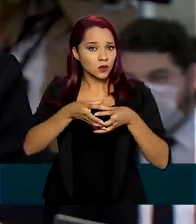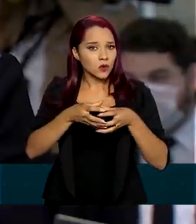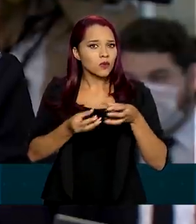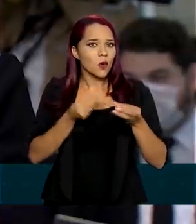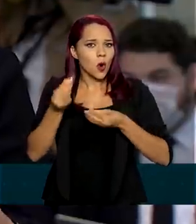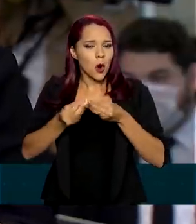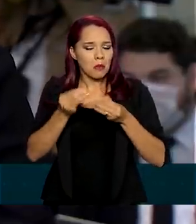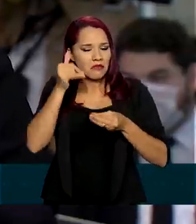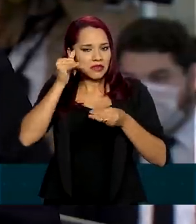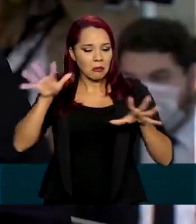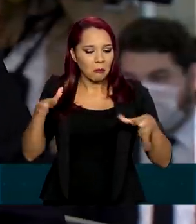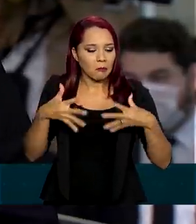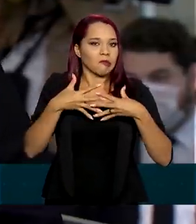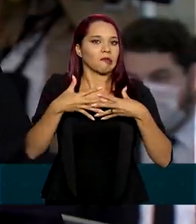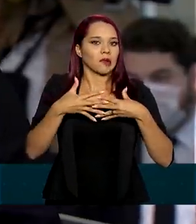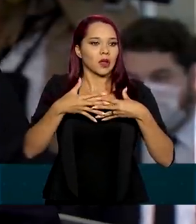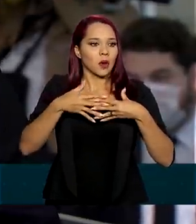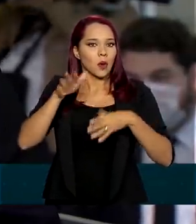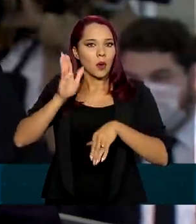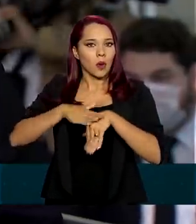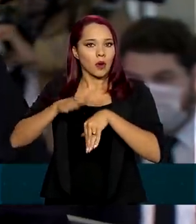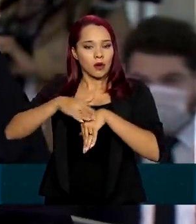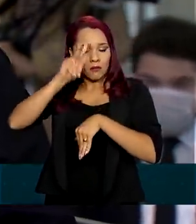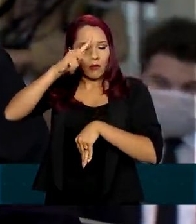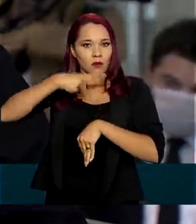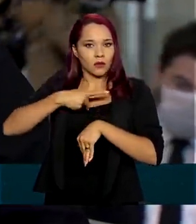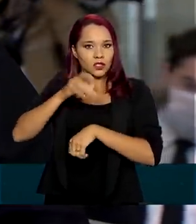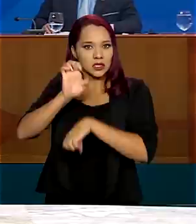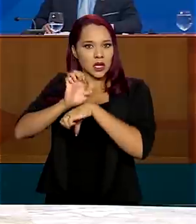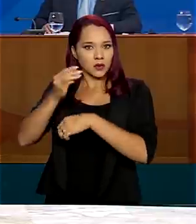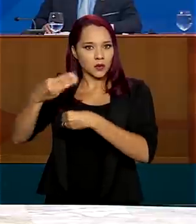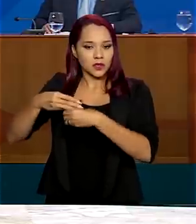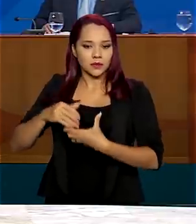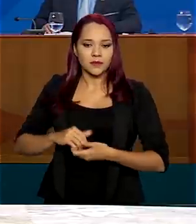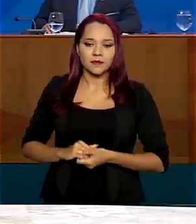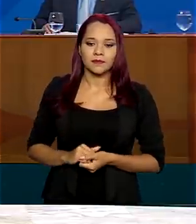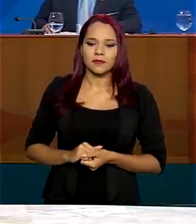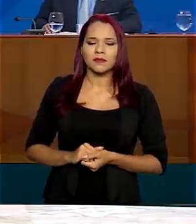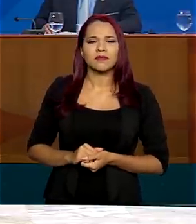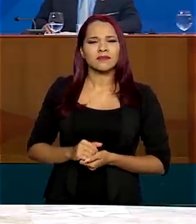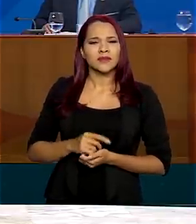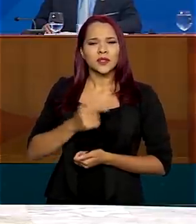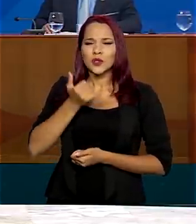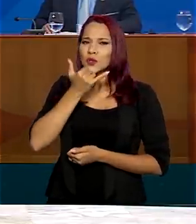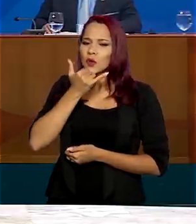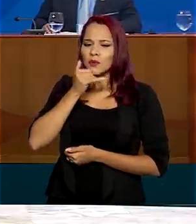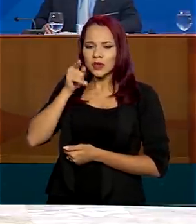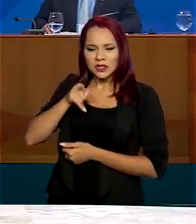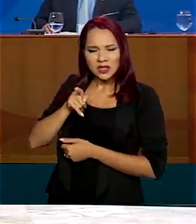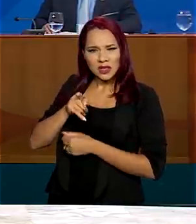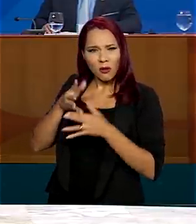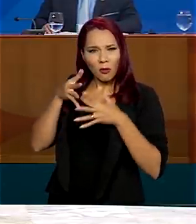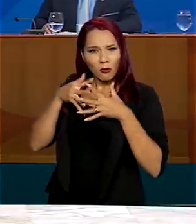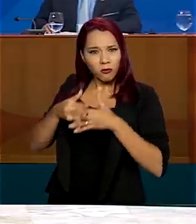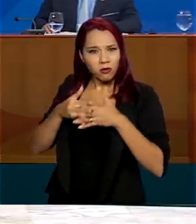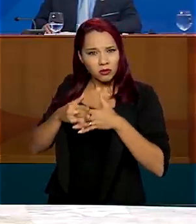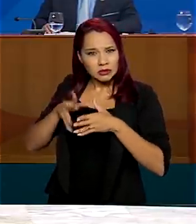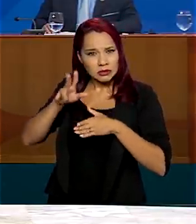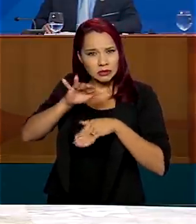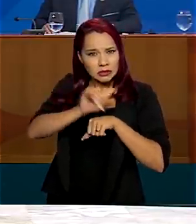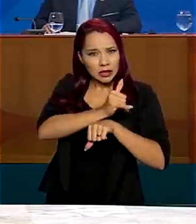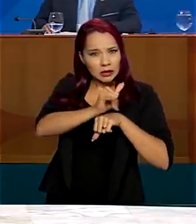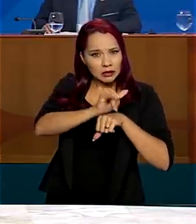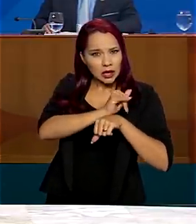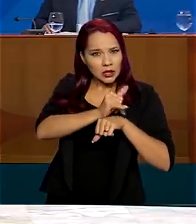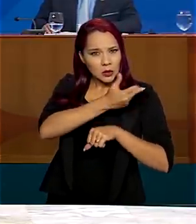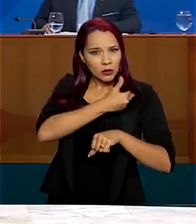vão colidir com a autonomia de estados e municípios. Você está confundindo ações do governo federal com a